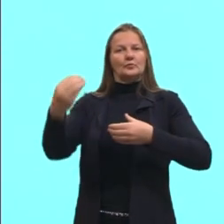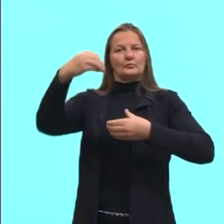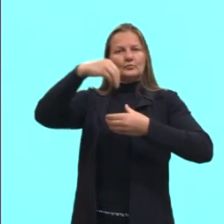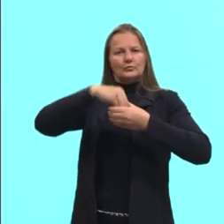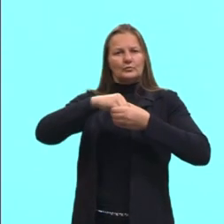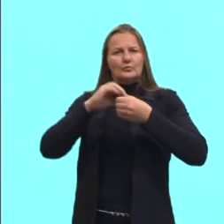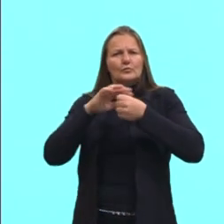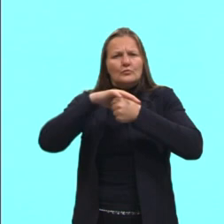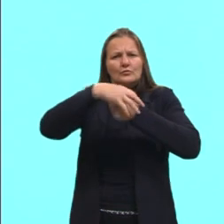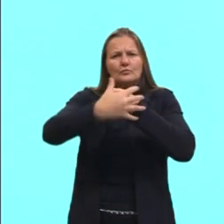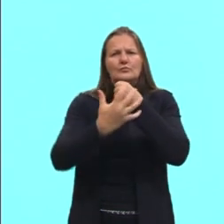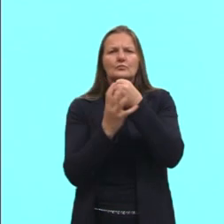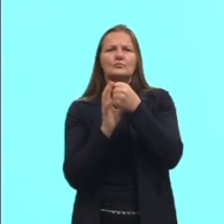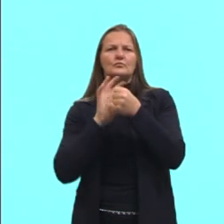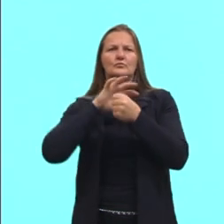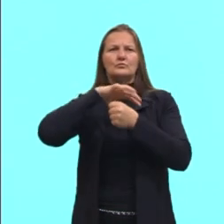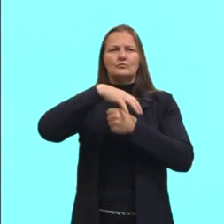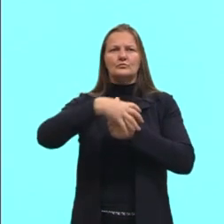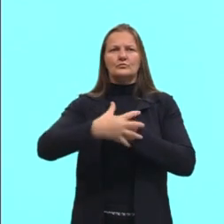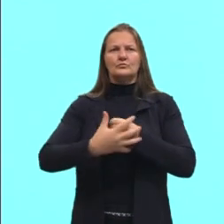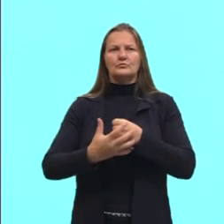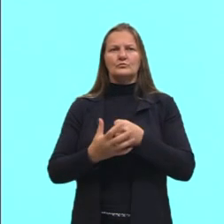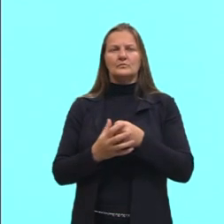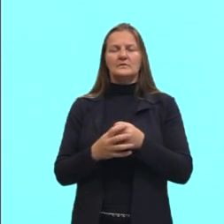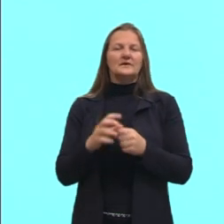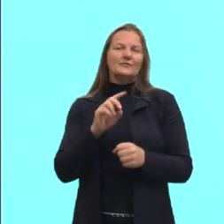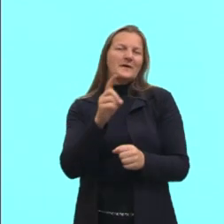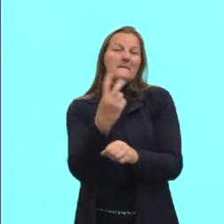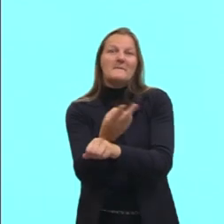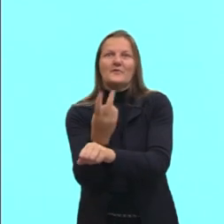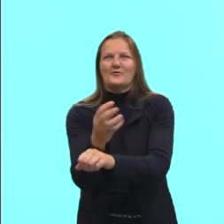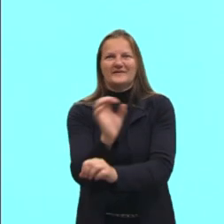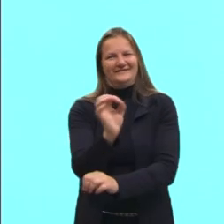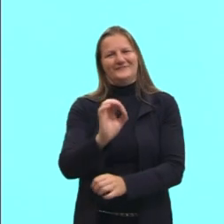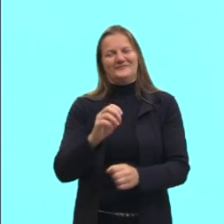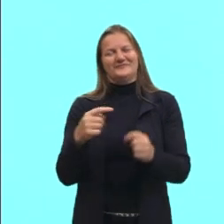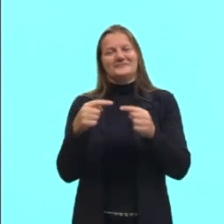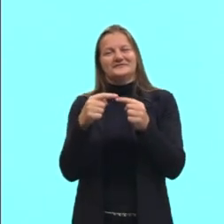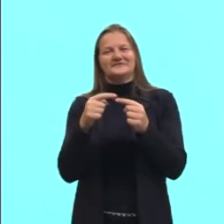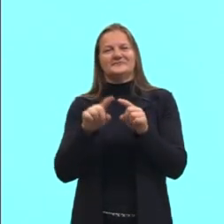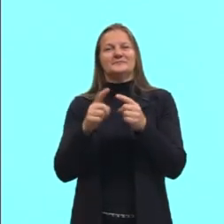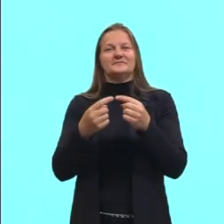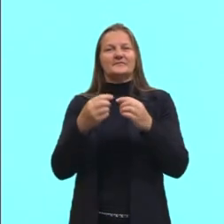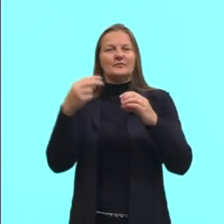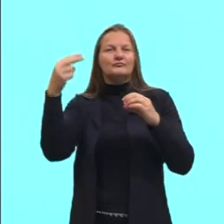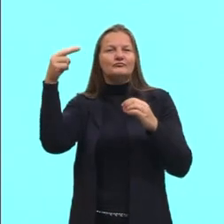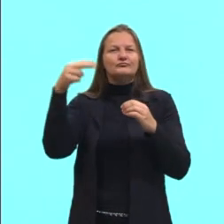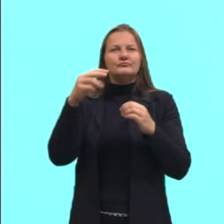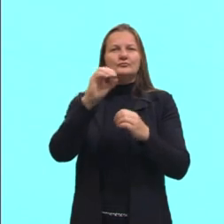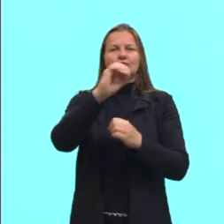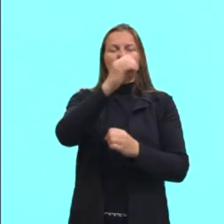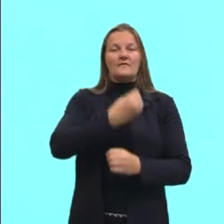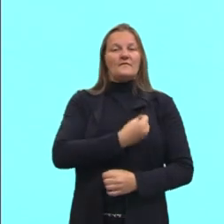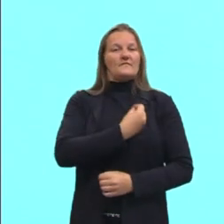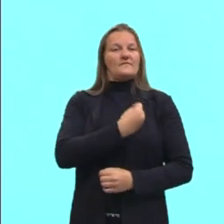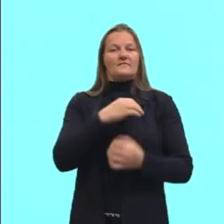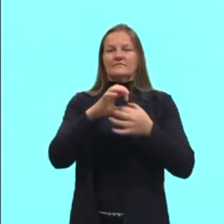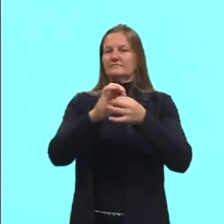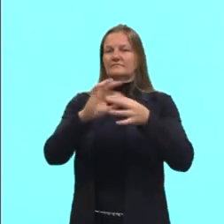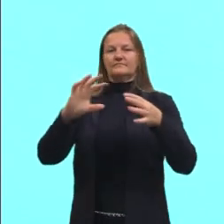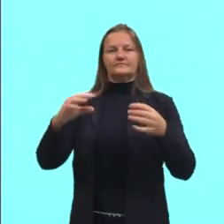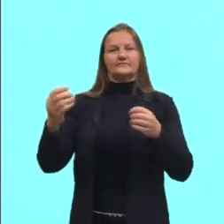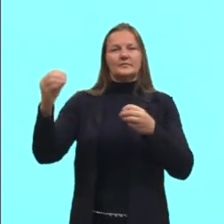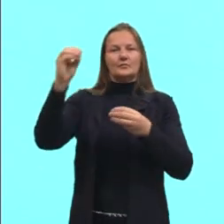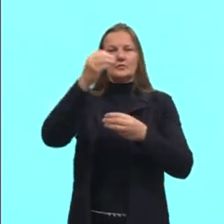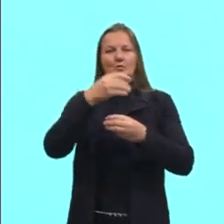abrigo. Não buscando, porque eles não estavam querendo um objetivo, né? Eles viram, estavam em vida livre lá, viram que